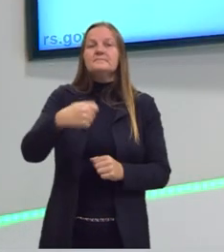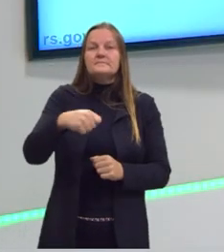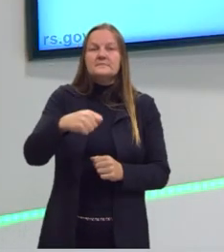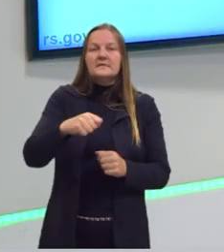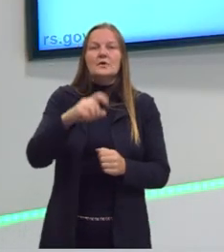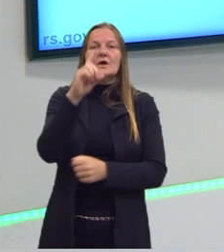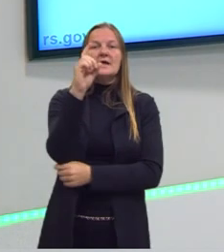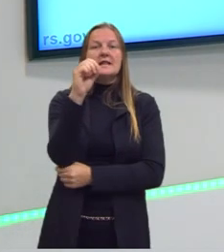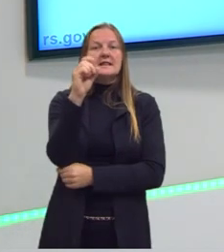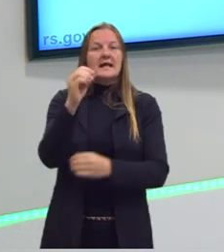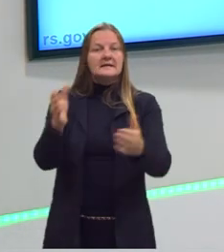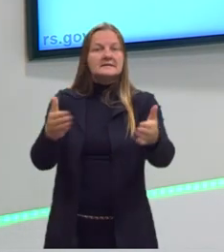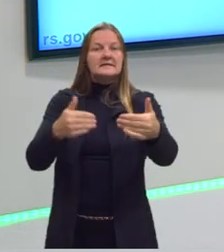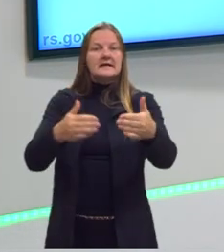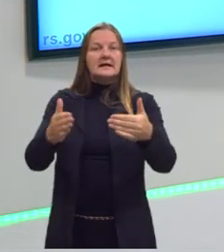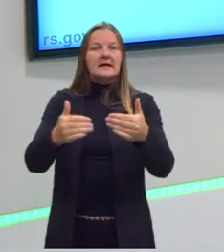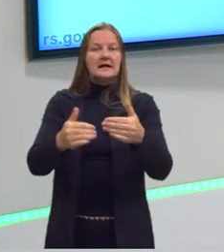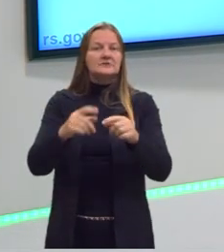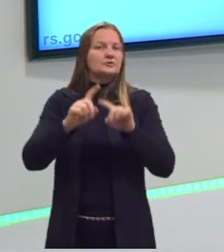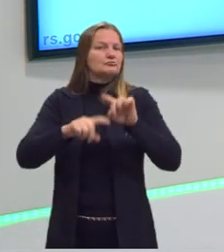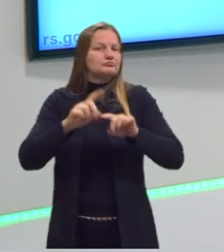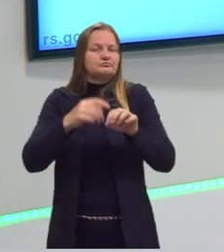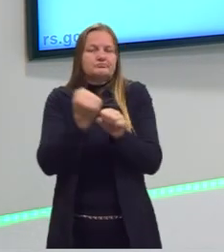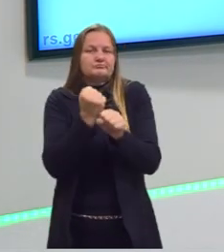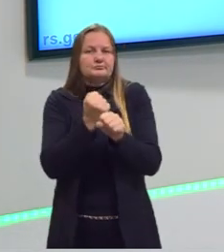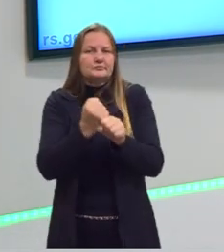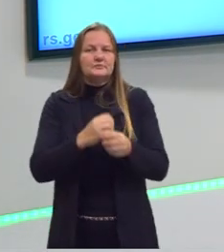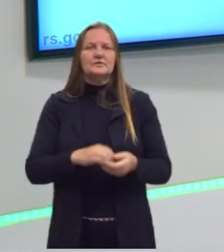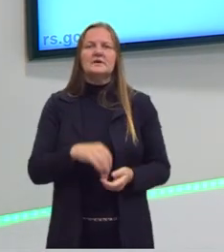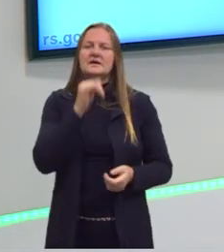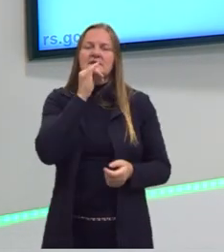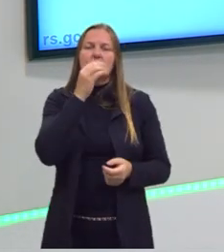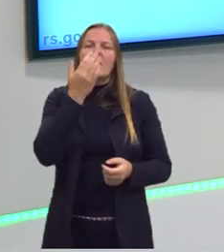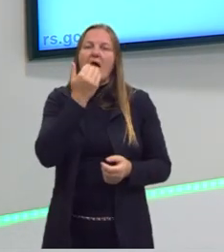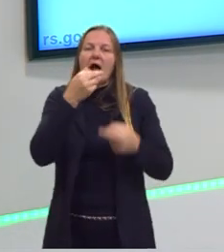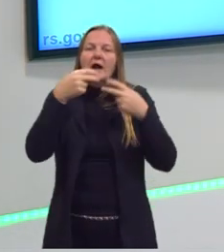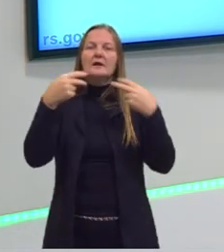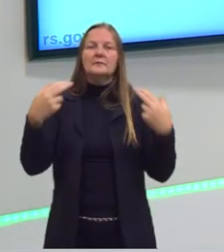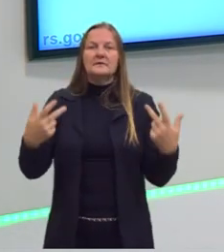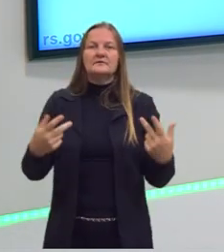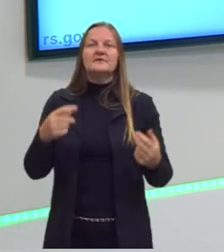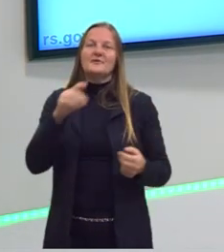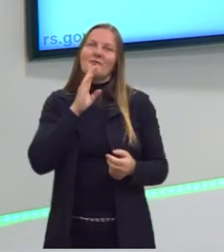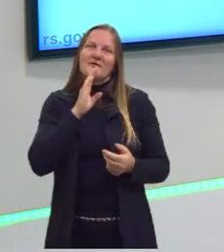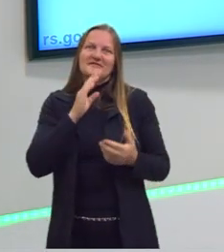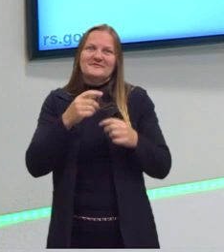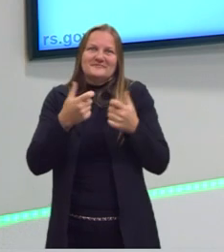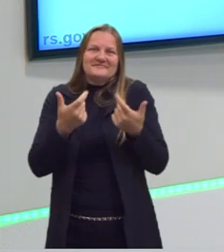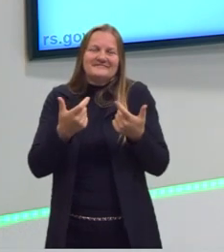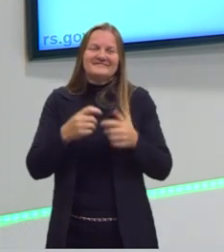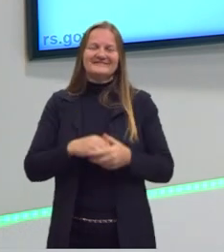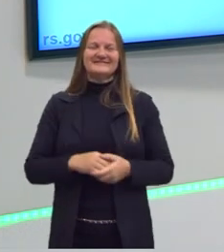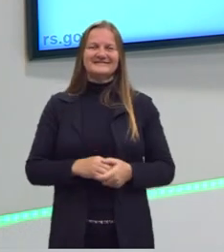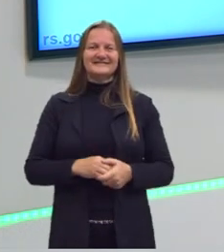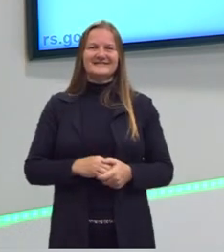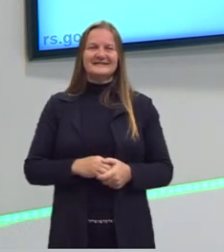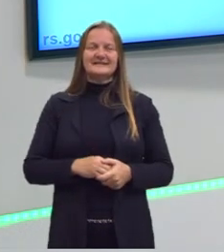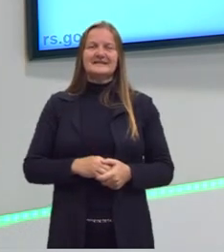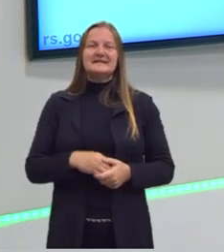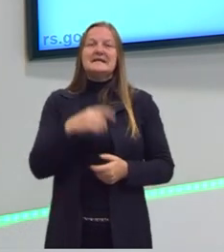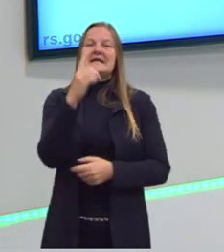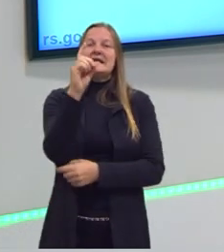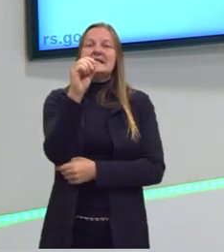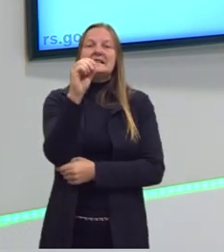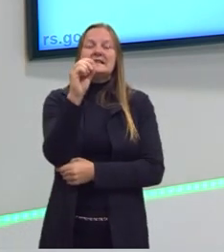de 10 caixas de determinado produto, vamos falar de alimentos, que é a minha área de conhecimento. Se eu preciso de 10